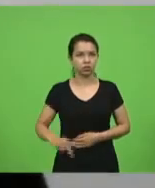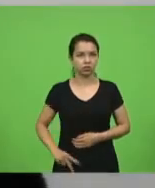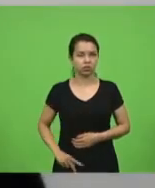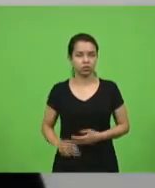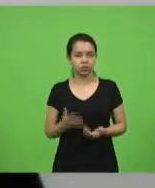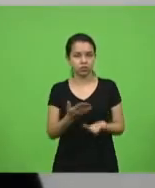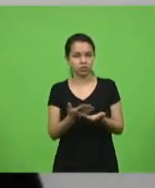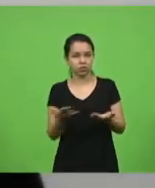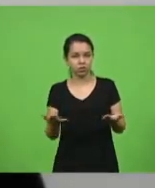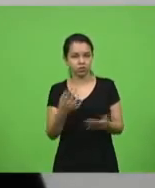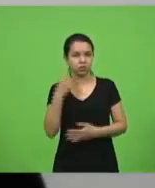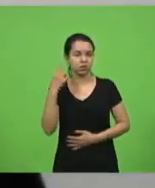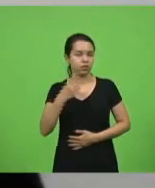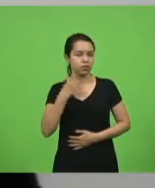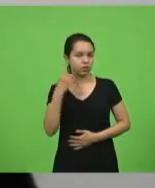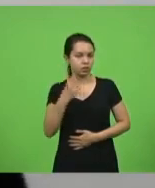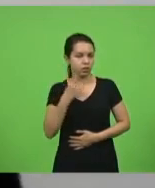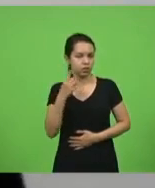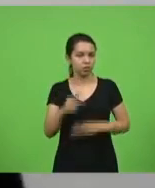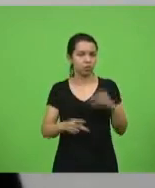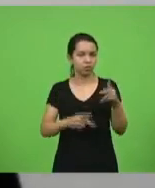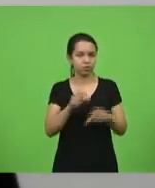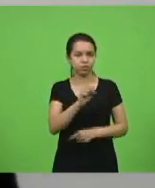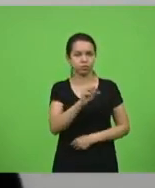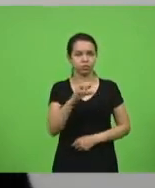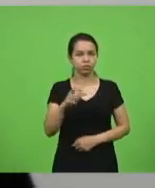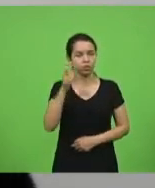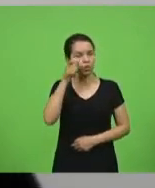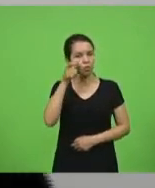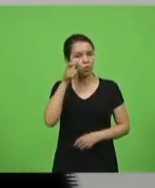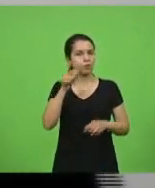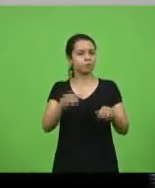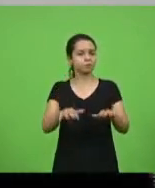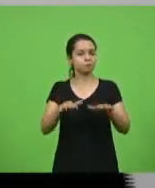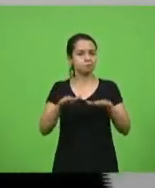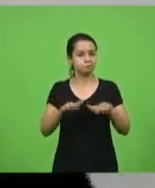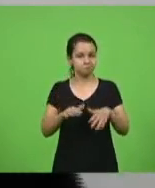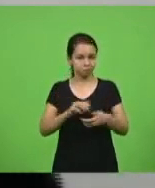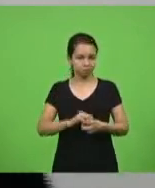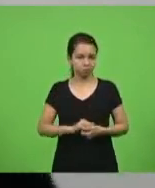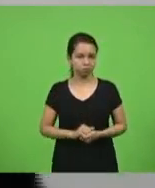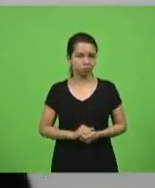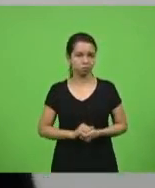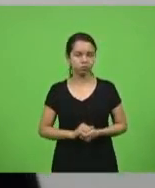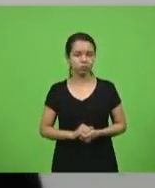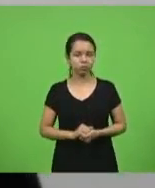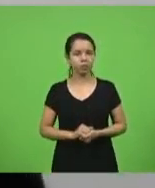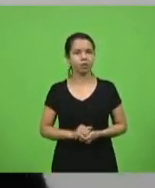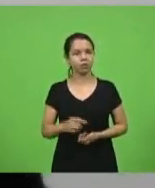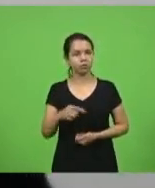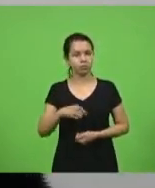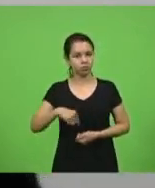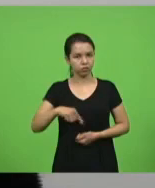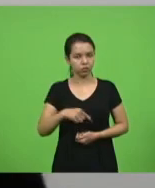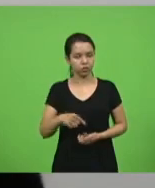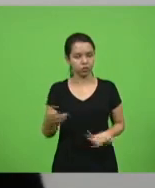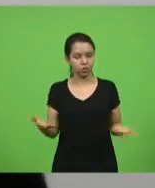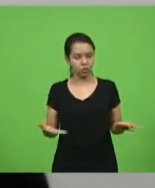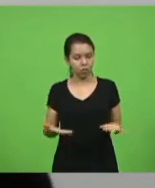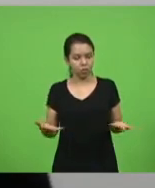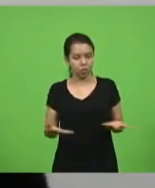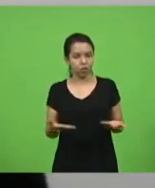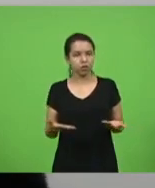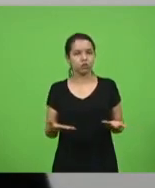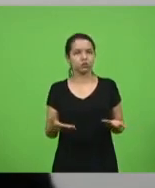deputados, estimados catarinenses que acompanham essa sessão. Não poderíamos estar aqui na Assembleia Legislativa,